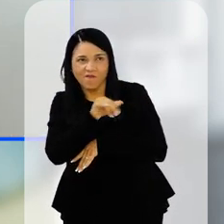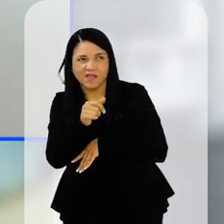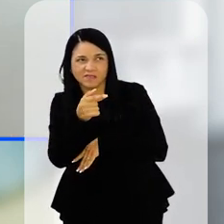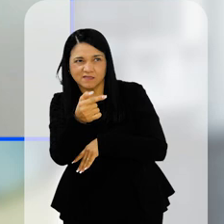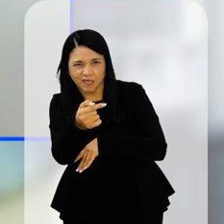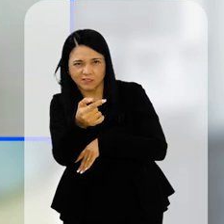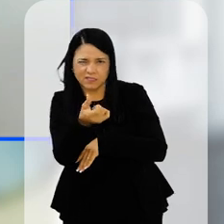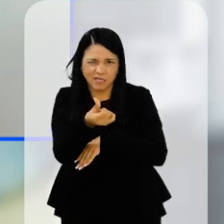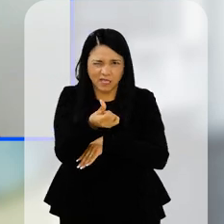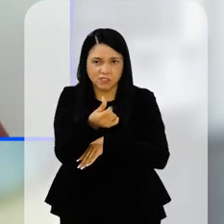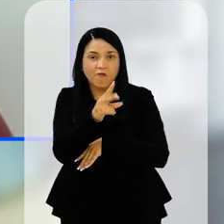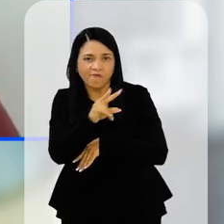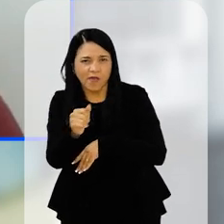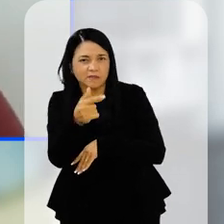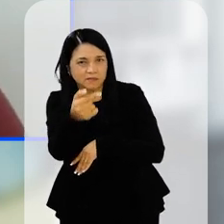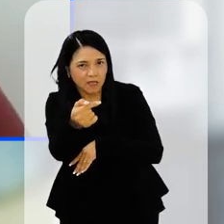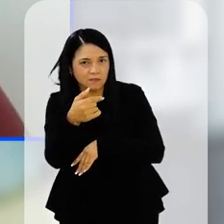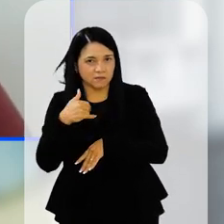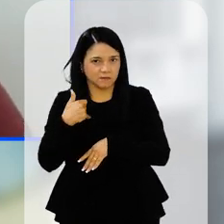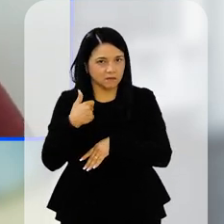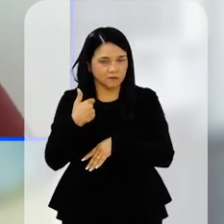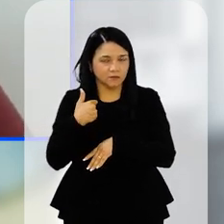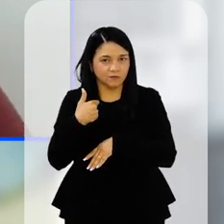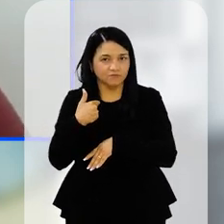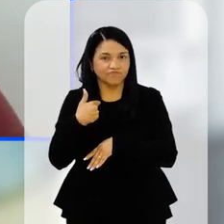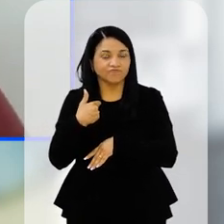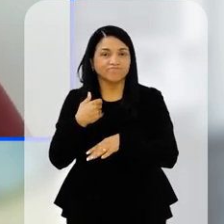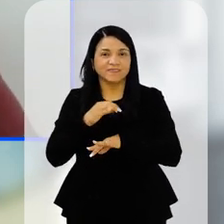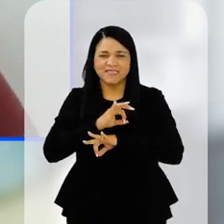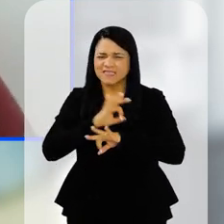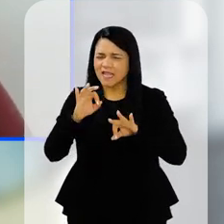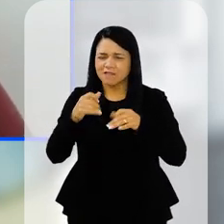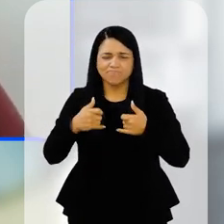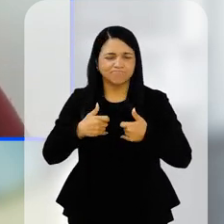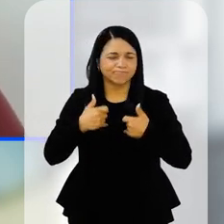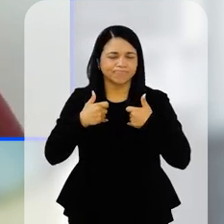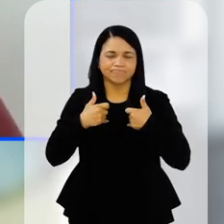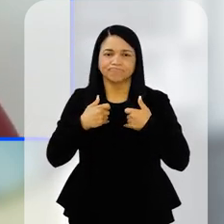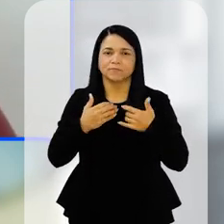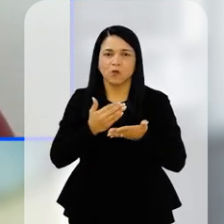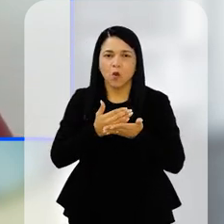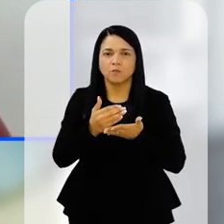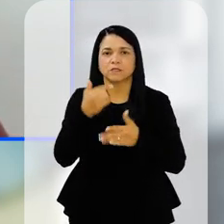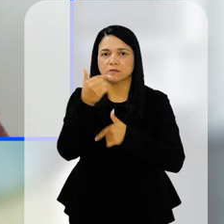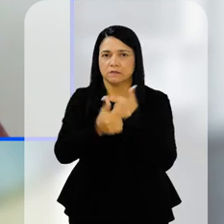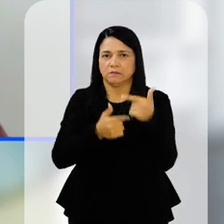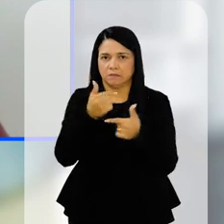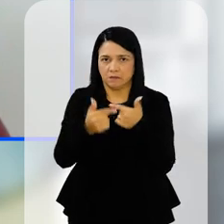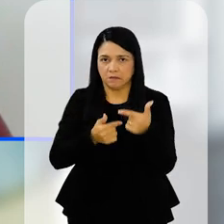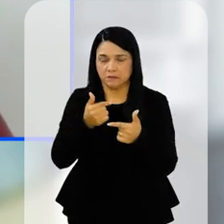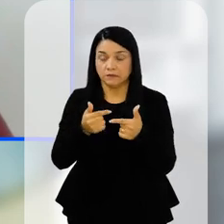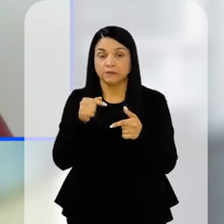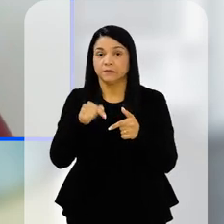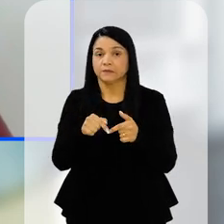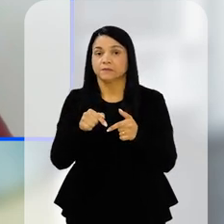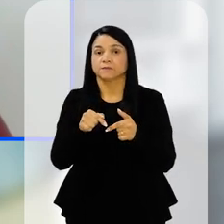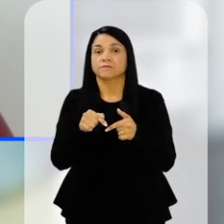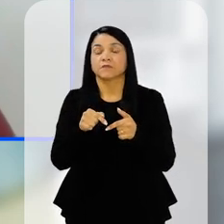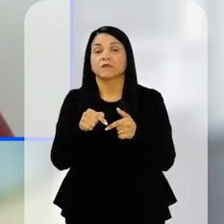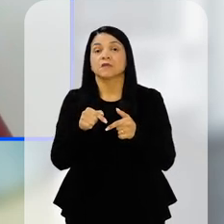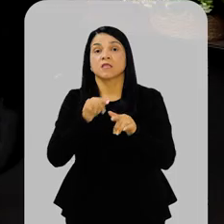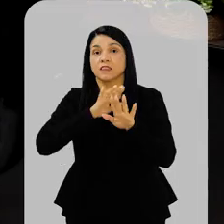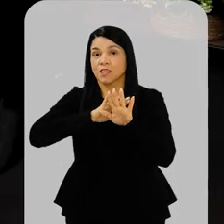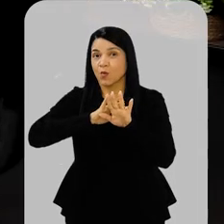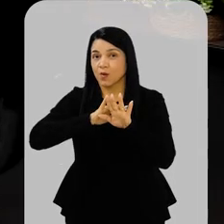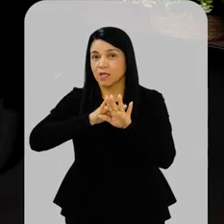anos, geralmente, ou fez ali recentemente, é uma idade excelente para se começar esse trabalho porque ela, em